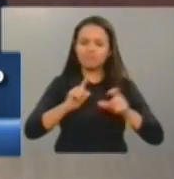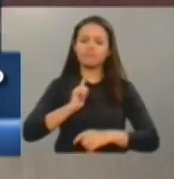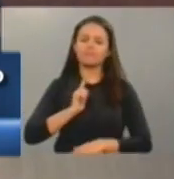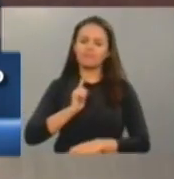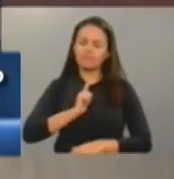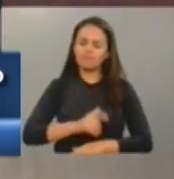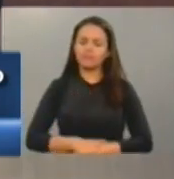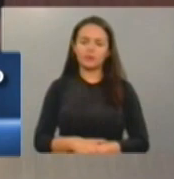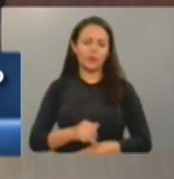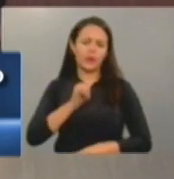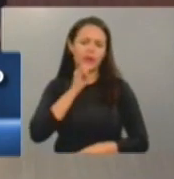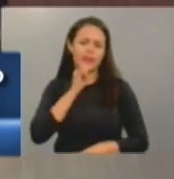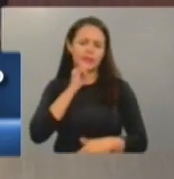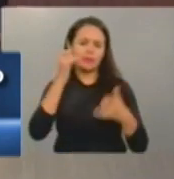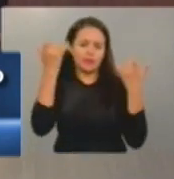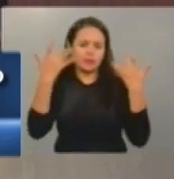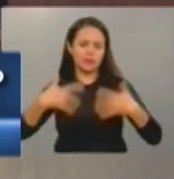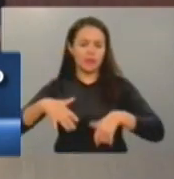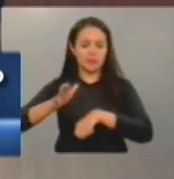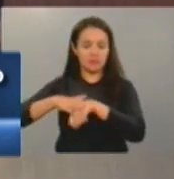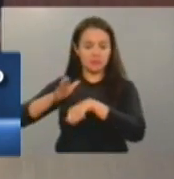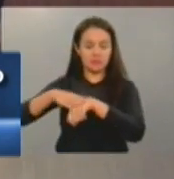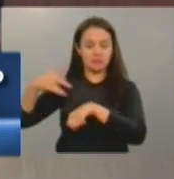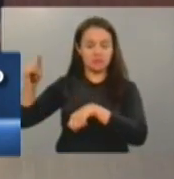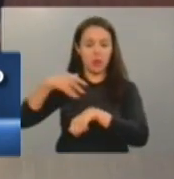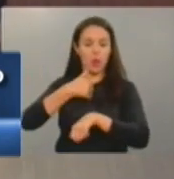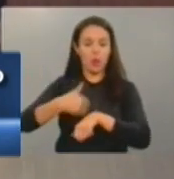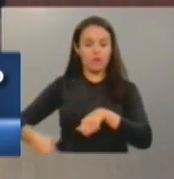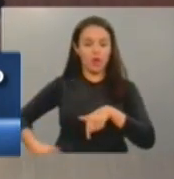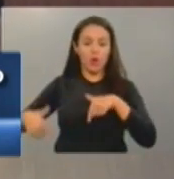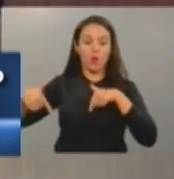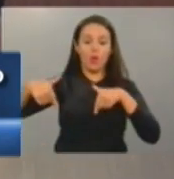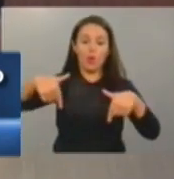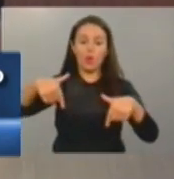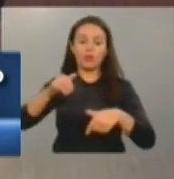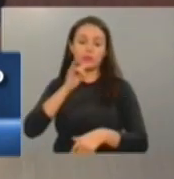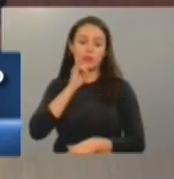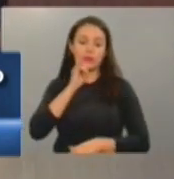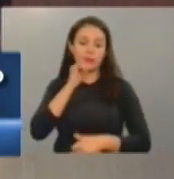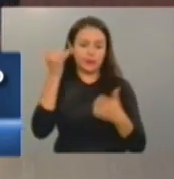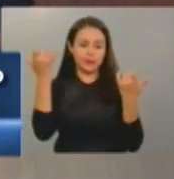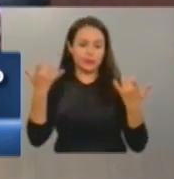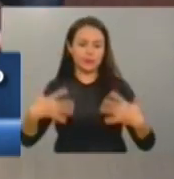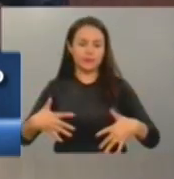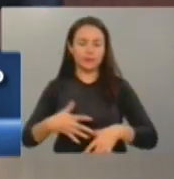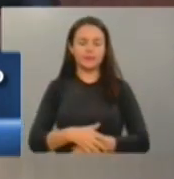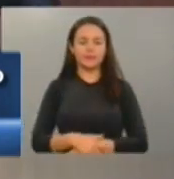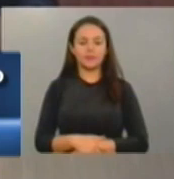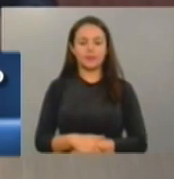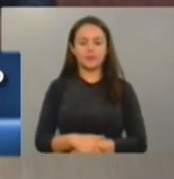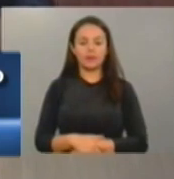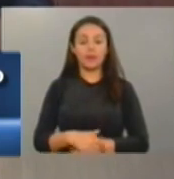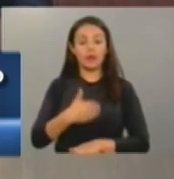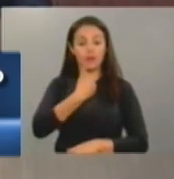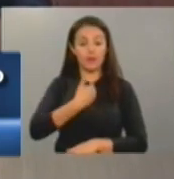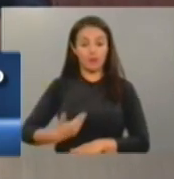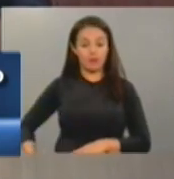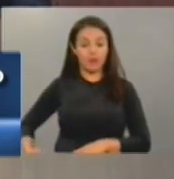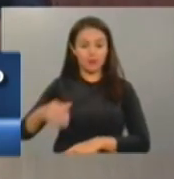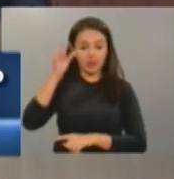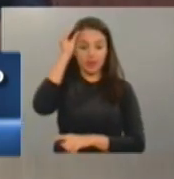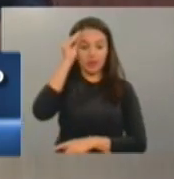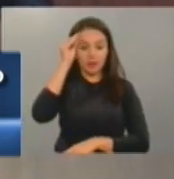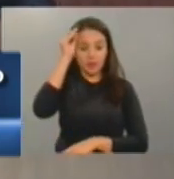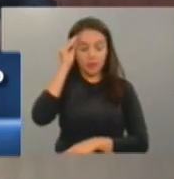ação que, por si só, é muito eloquente, fala por mil palavras. O governo do Estado está no